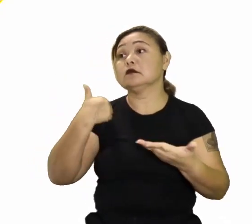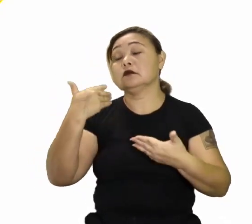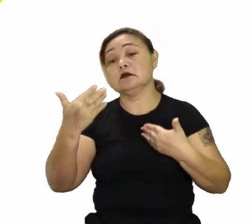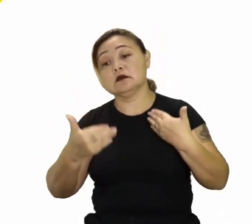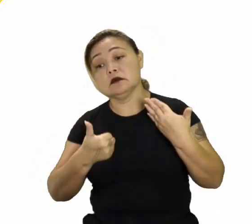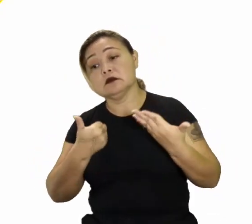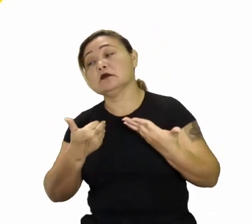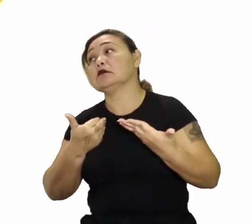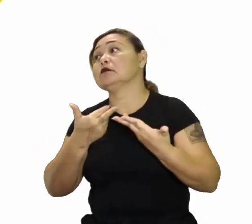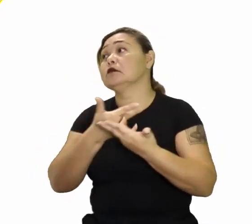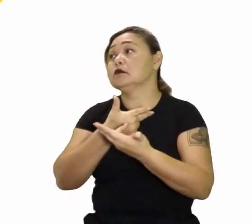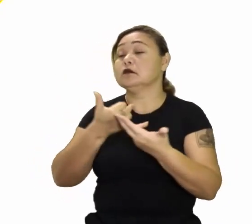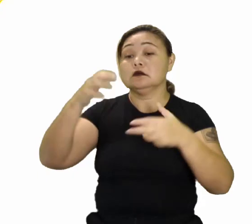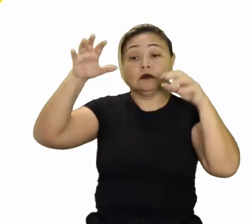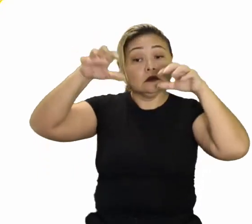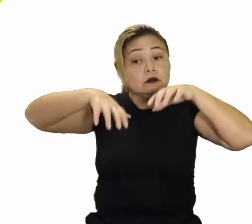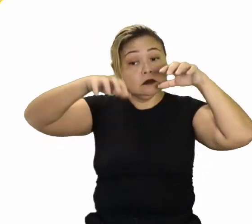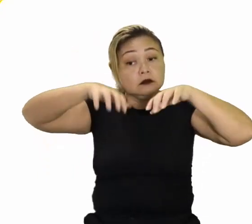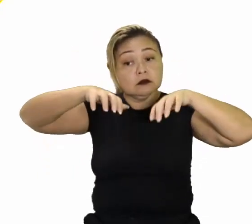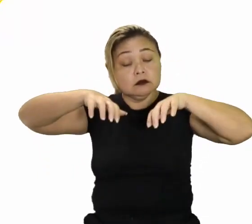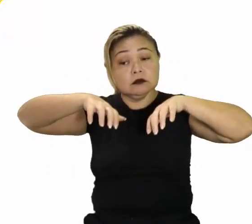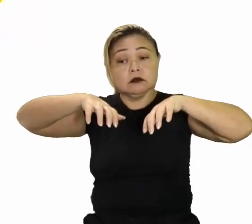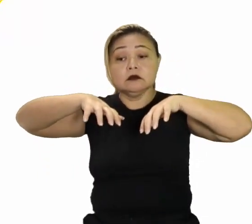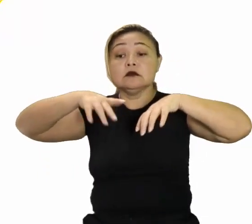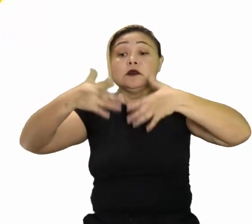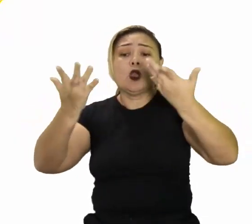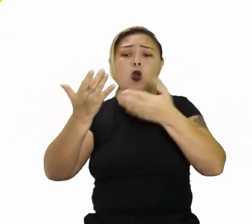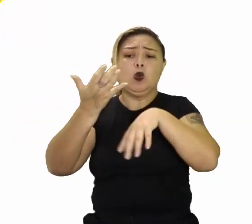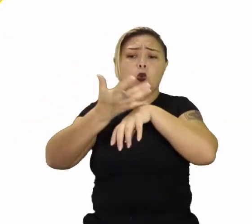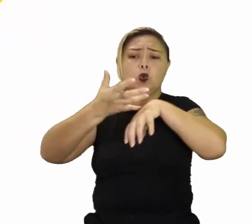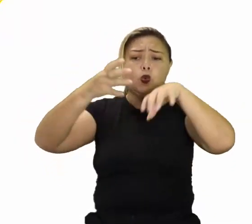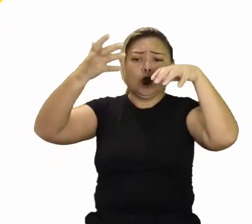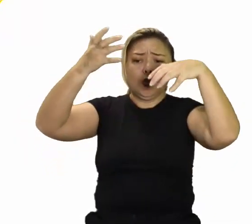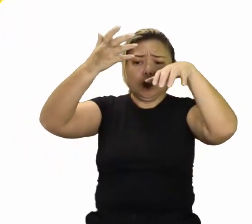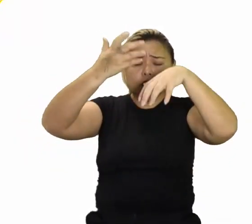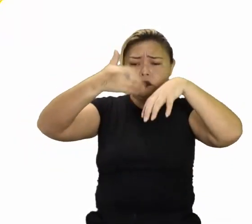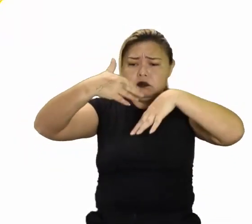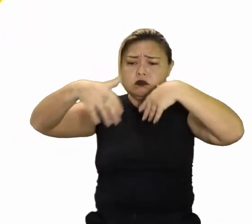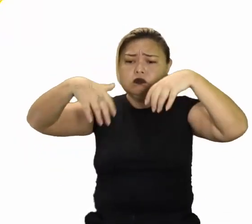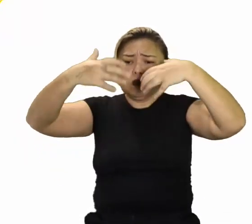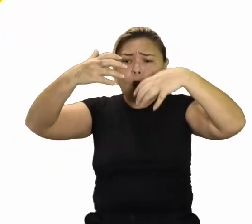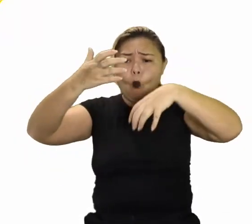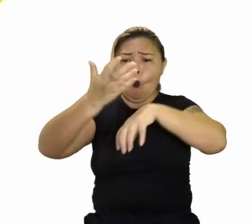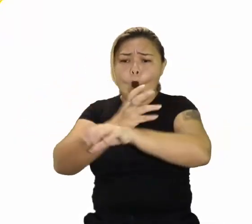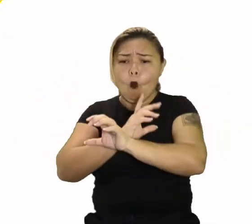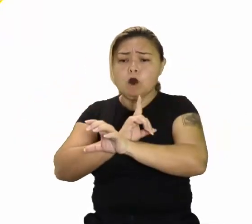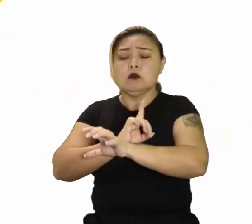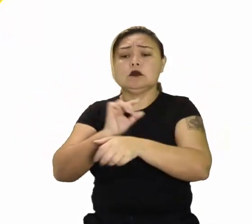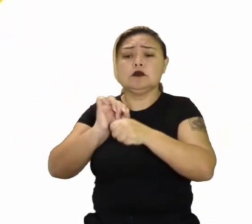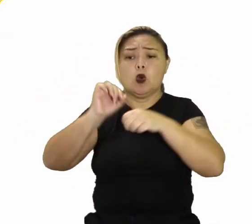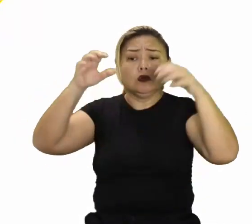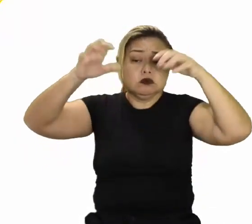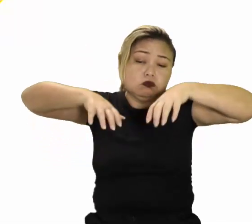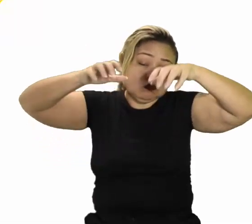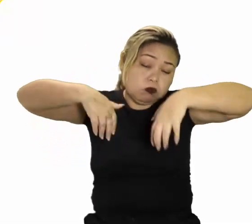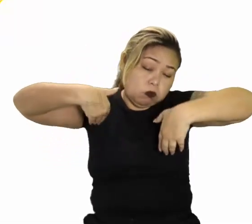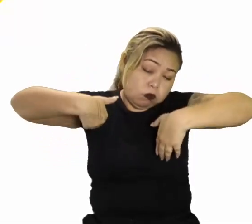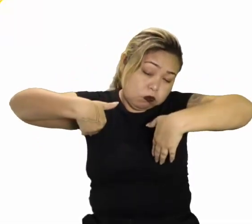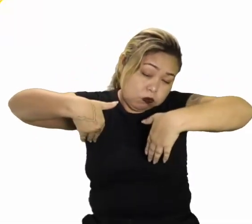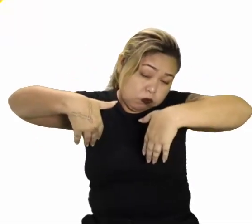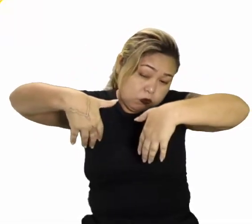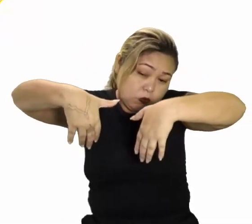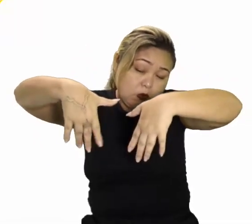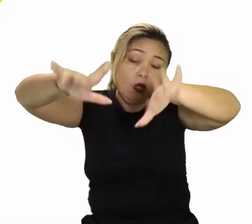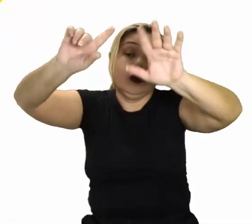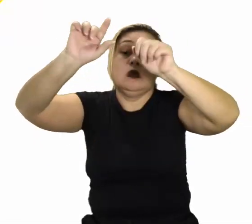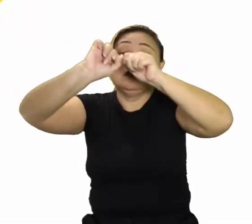época. uma quantidade de chuva. Ou a estiagem. Ficou um pouco prolongada. Ou o período chuvoso. prolongou. Ou